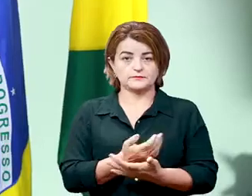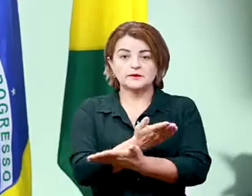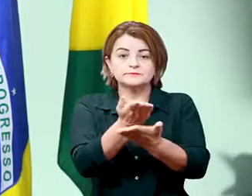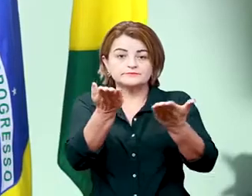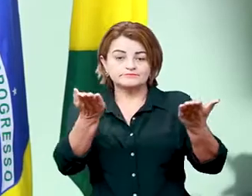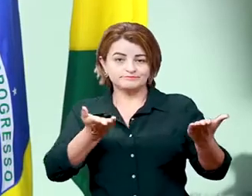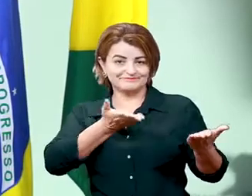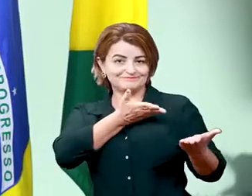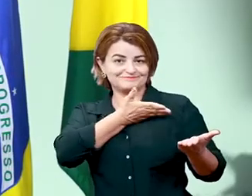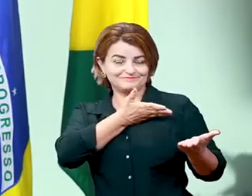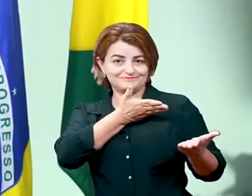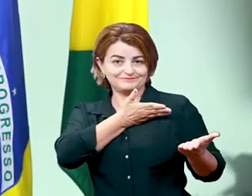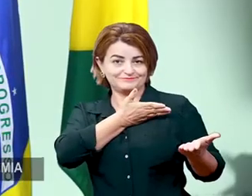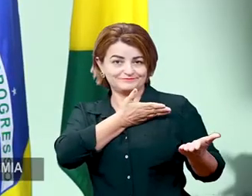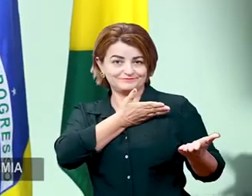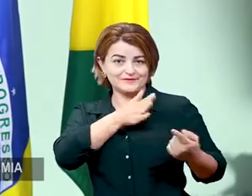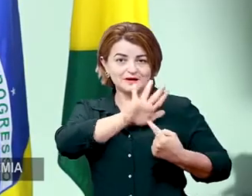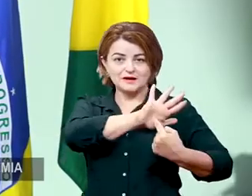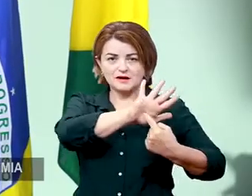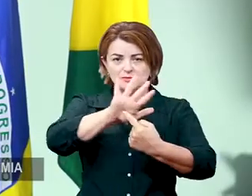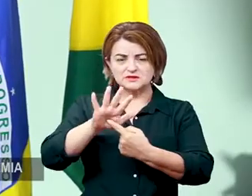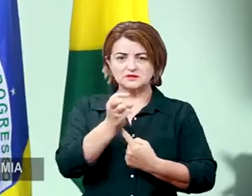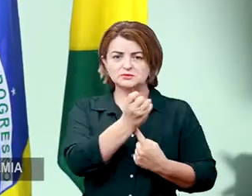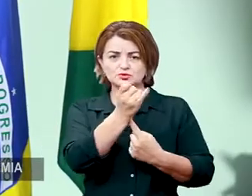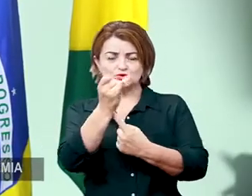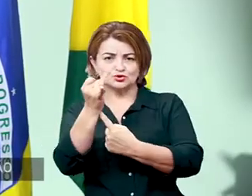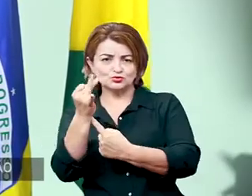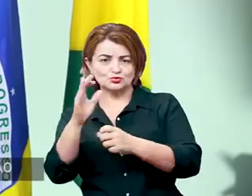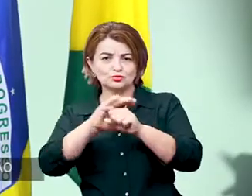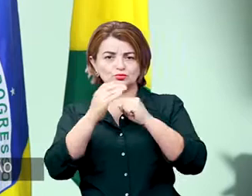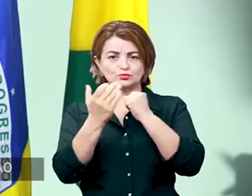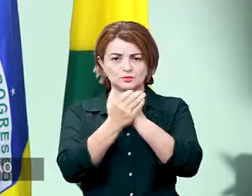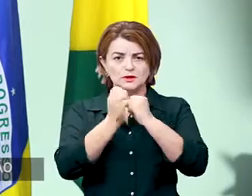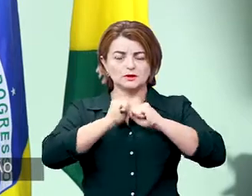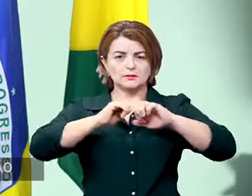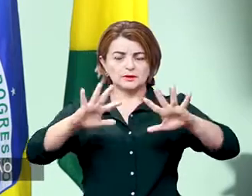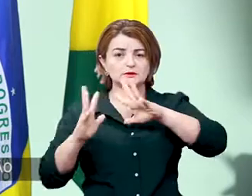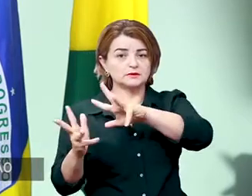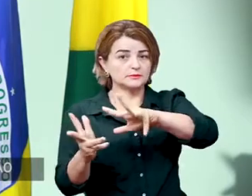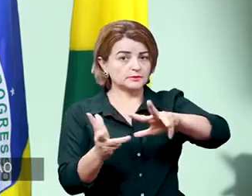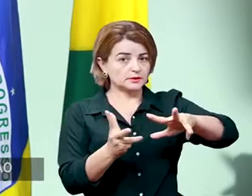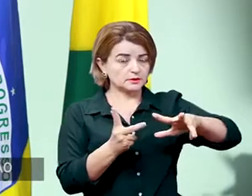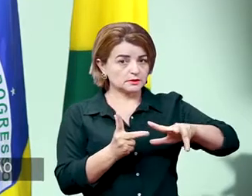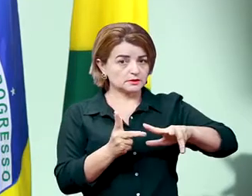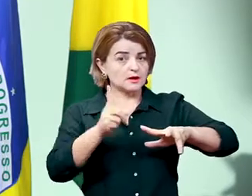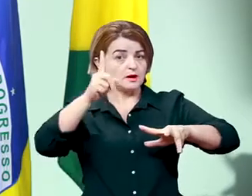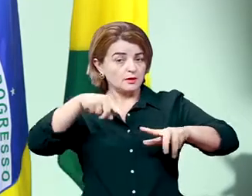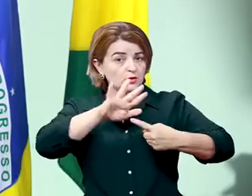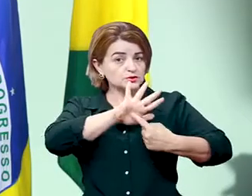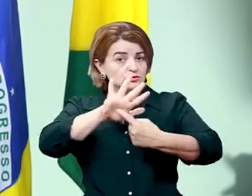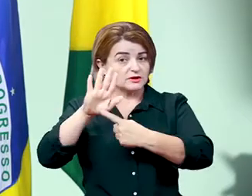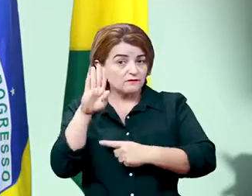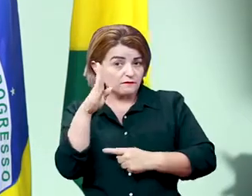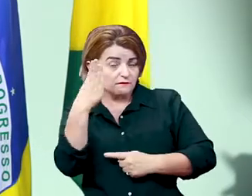Meus amigos, os recentes números da pandemia podem dar uma falsa sensação de